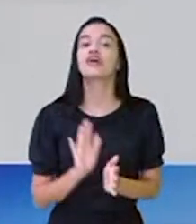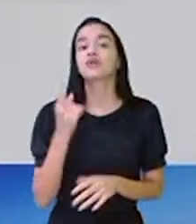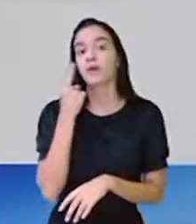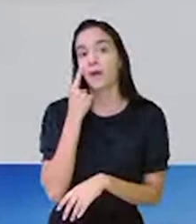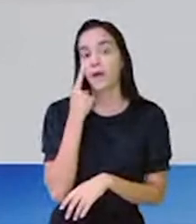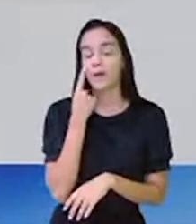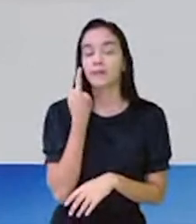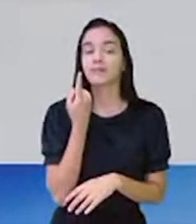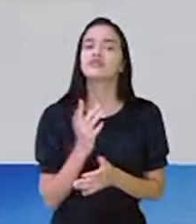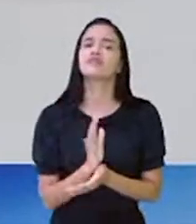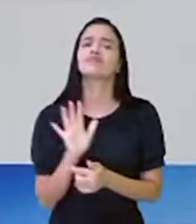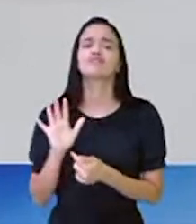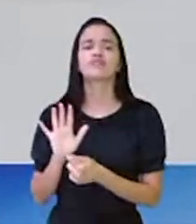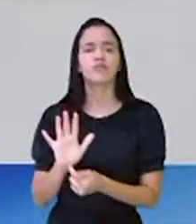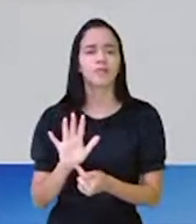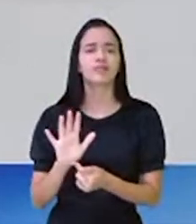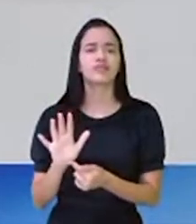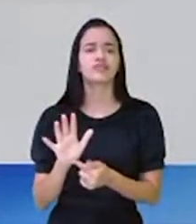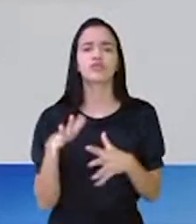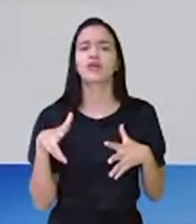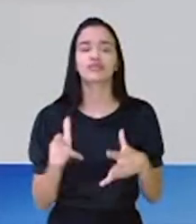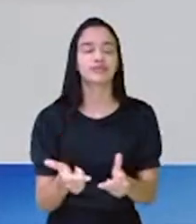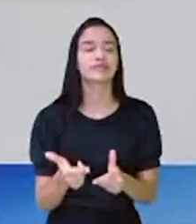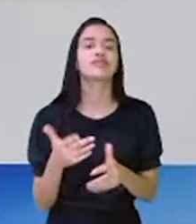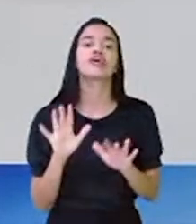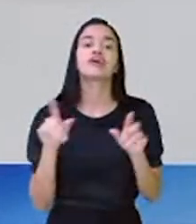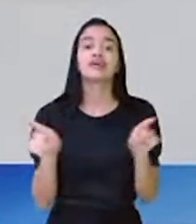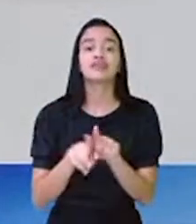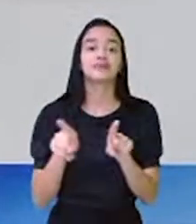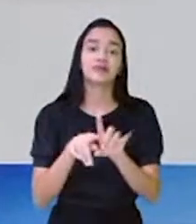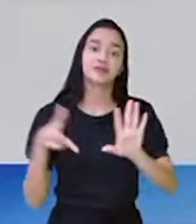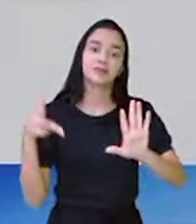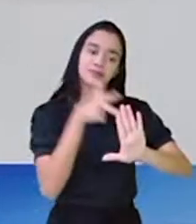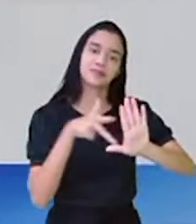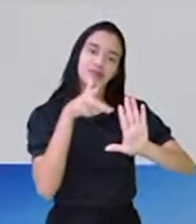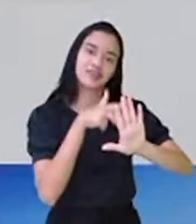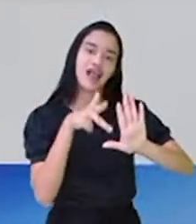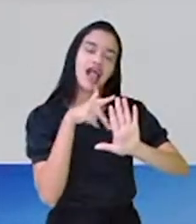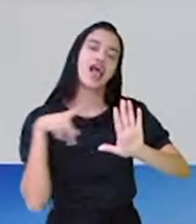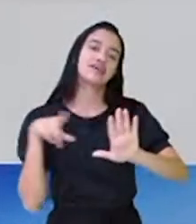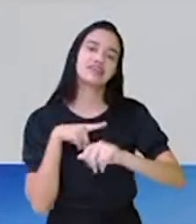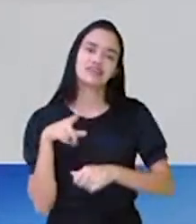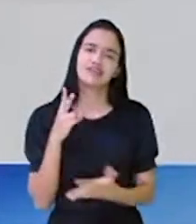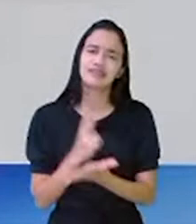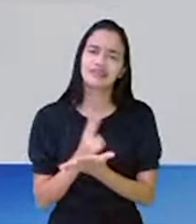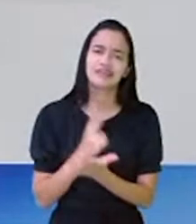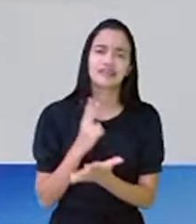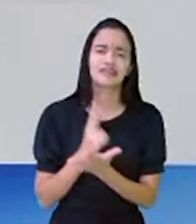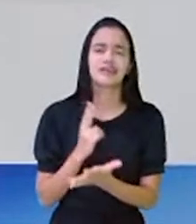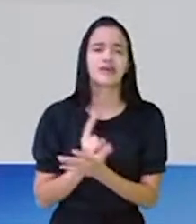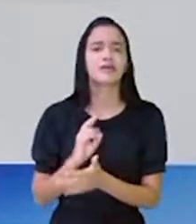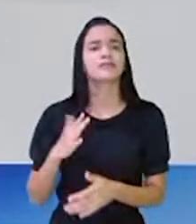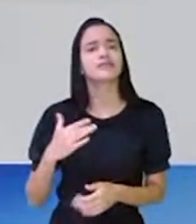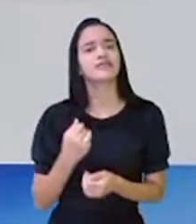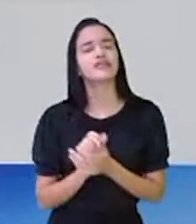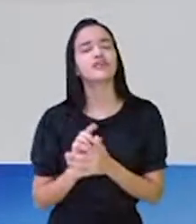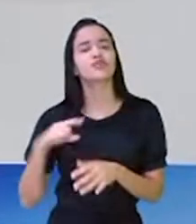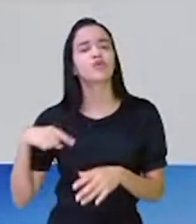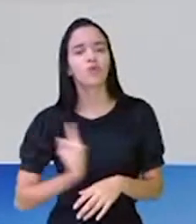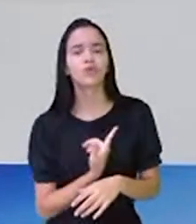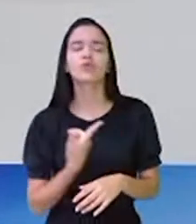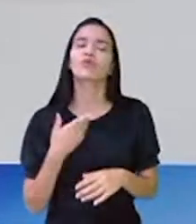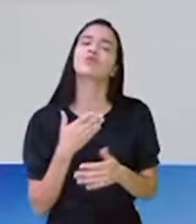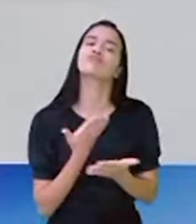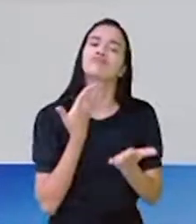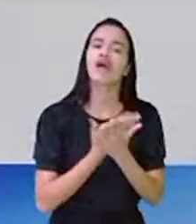Então, lá. Todo mundo bem apresentado. Quero cumprimentar a nossa produção, que está sempre aqui conosco, tornando aqui essa aula mais